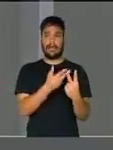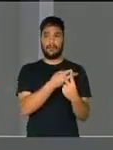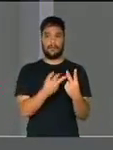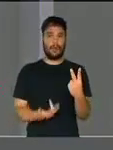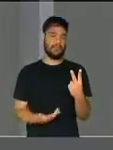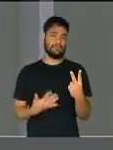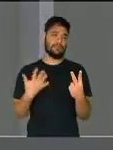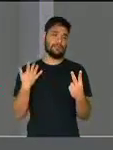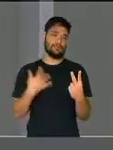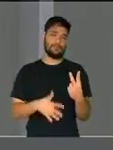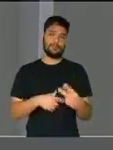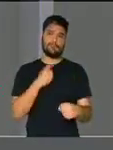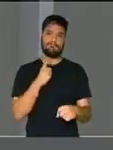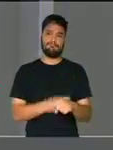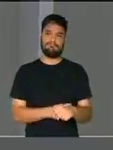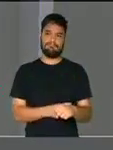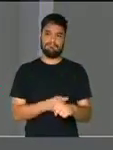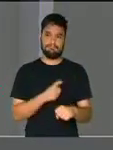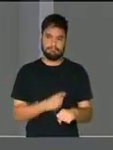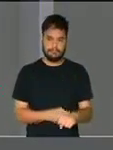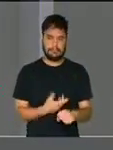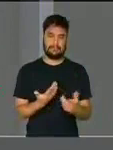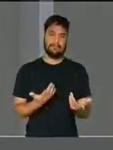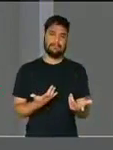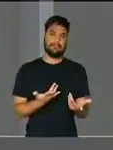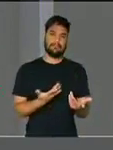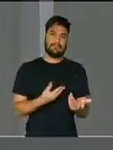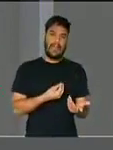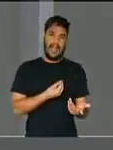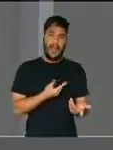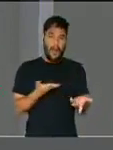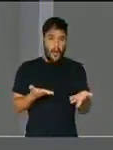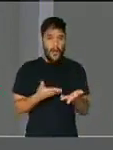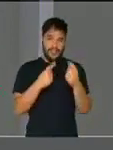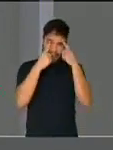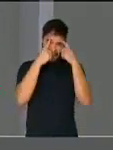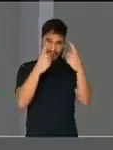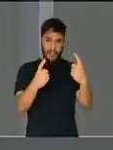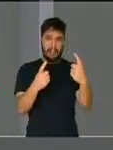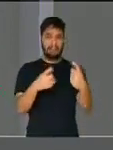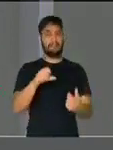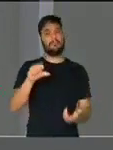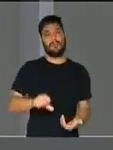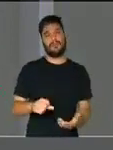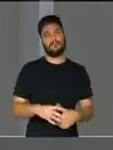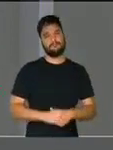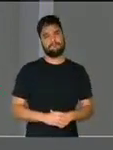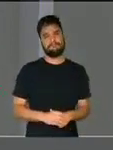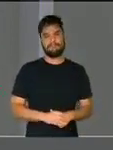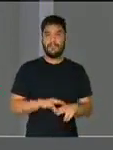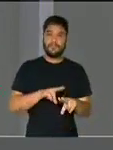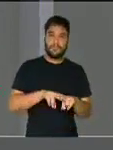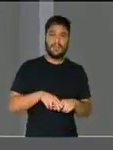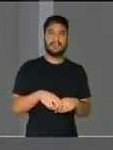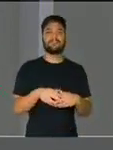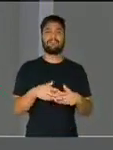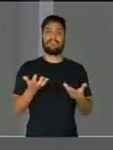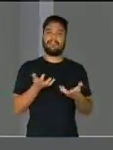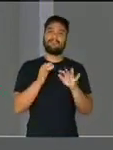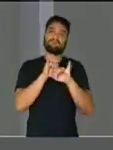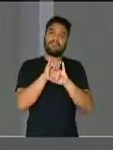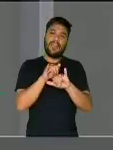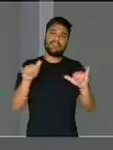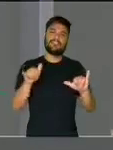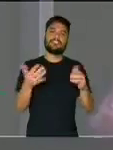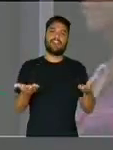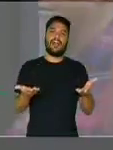brutal da vida se torna mais violenta e atroz ainda. Então nós queremos registrar aqui,